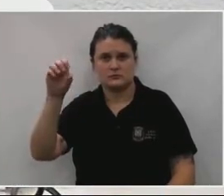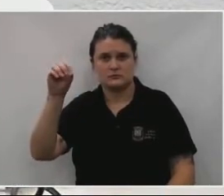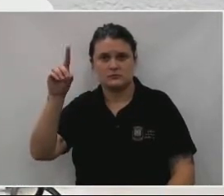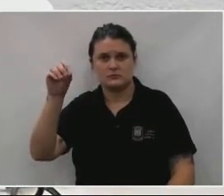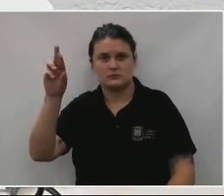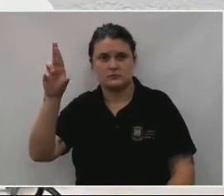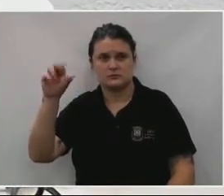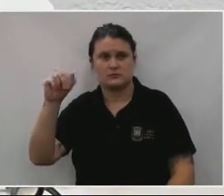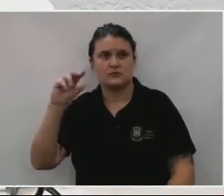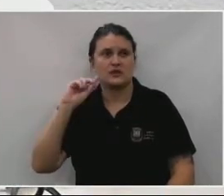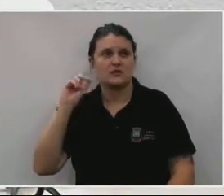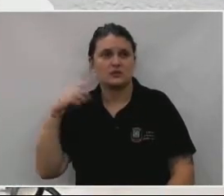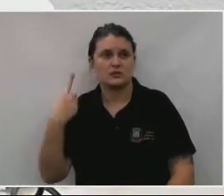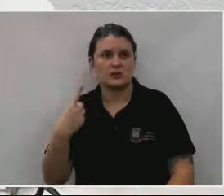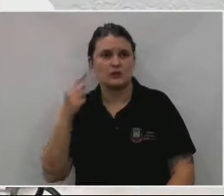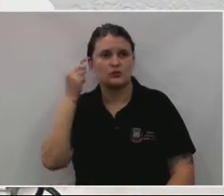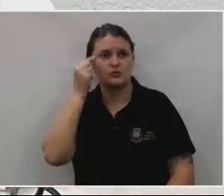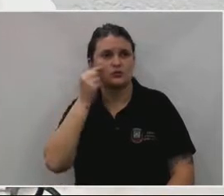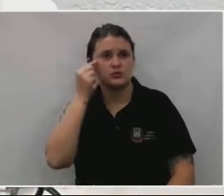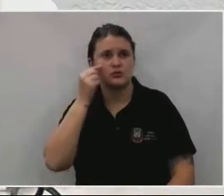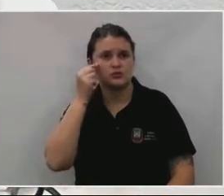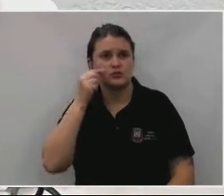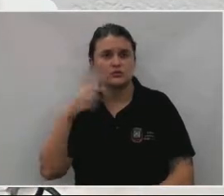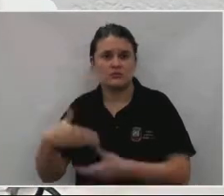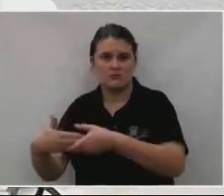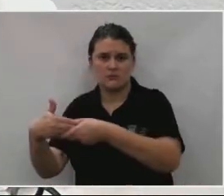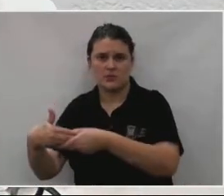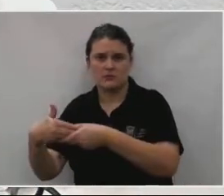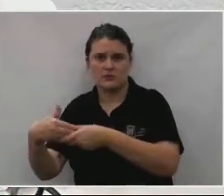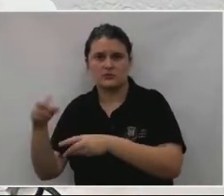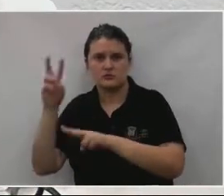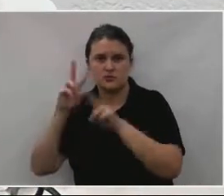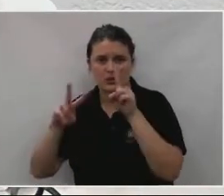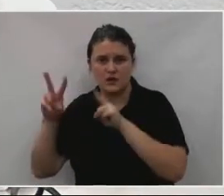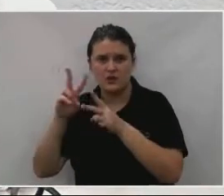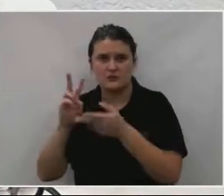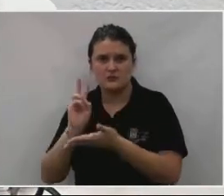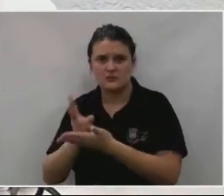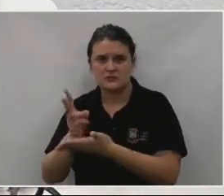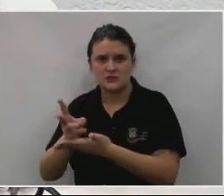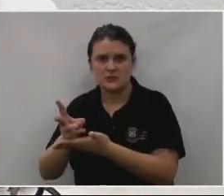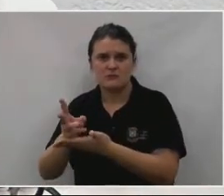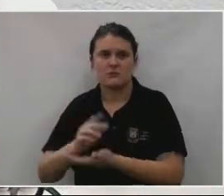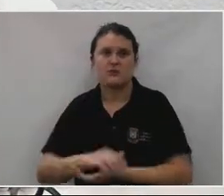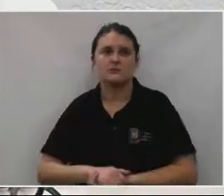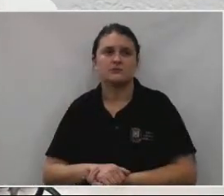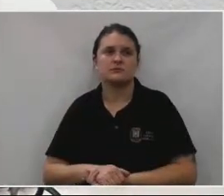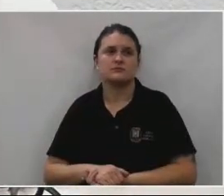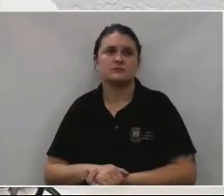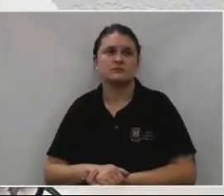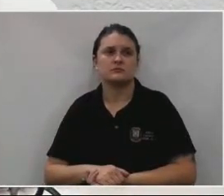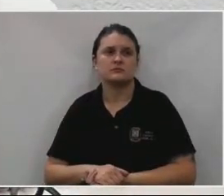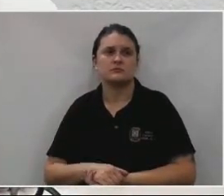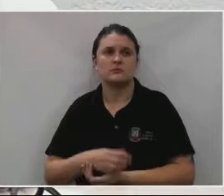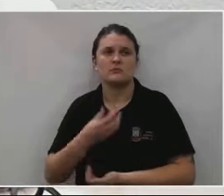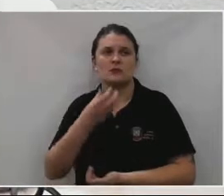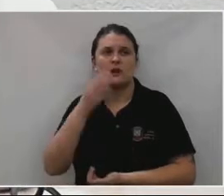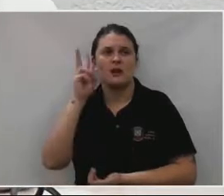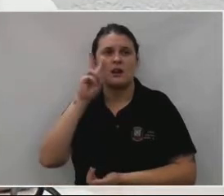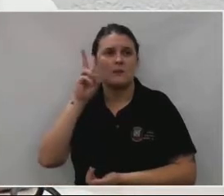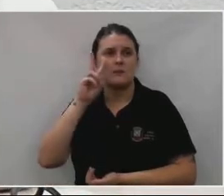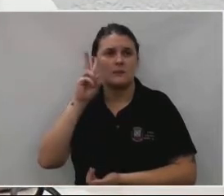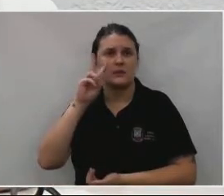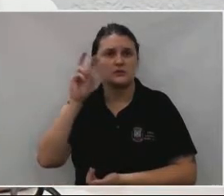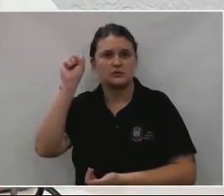Hustin. Novamente, tenho que parabenizar ele por olhar sempre pela região sul. Ele que é muito lembrado na região sul